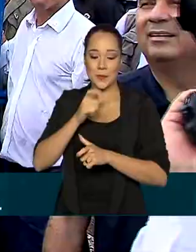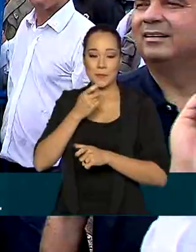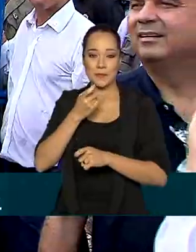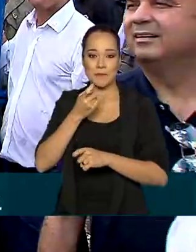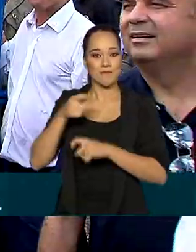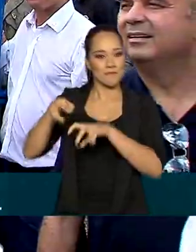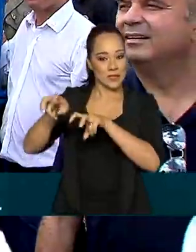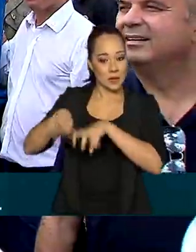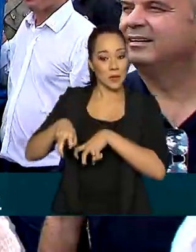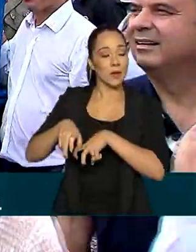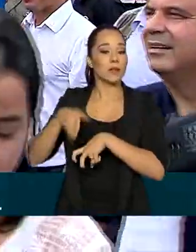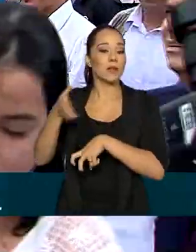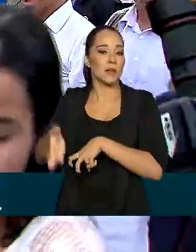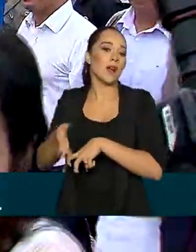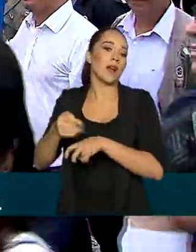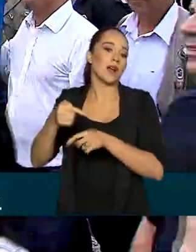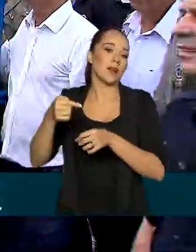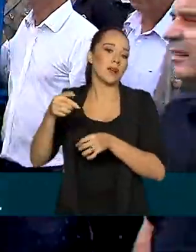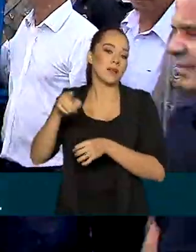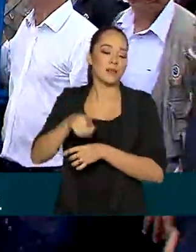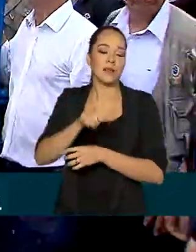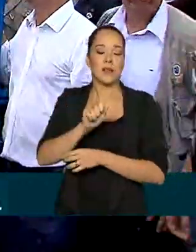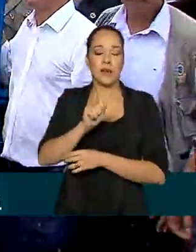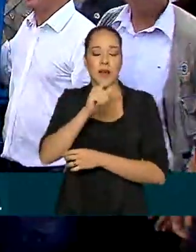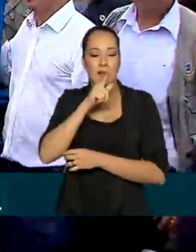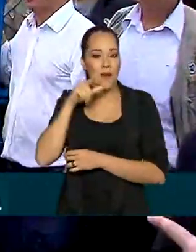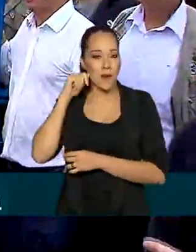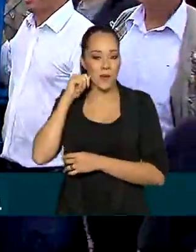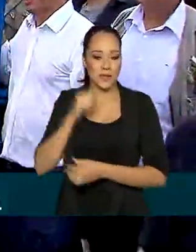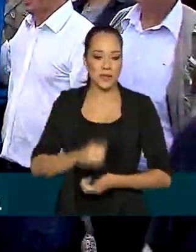no interior de Alagoas.